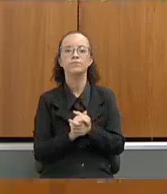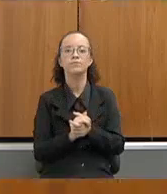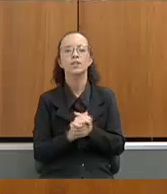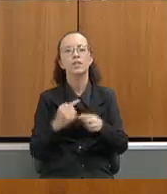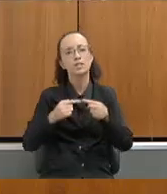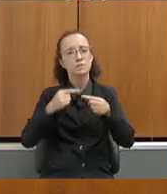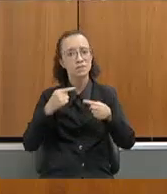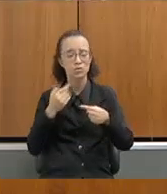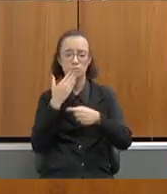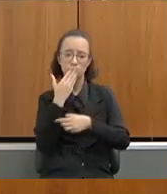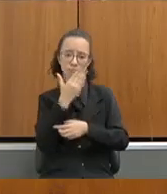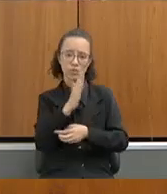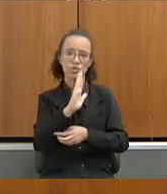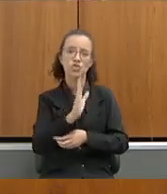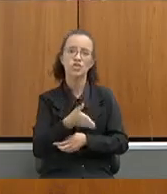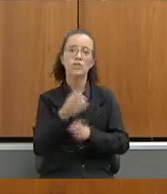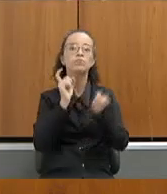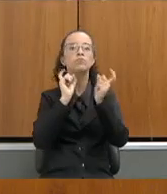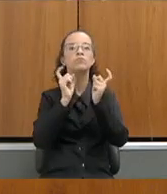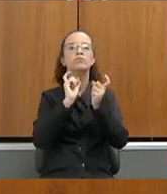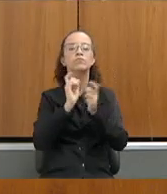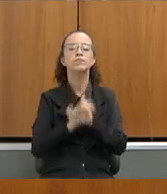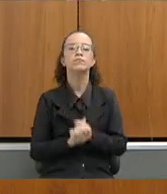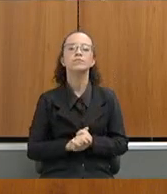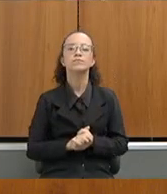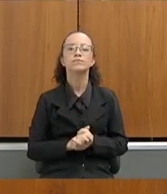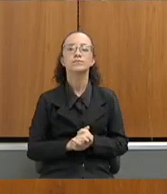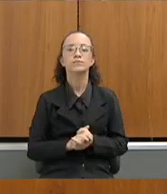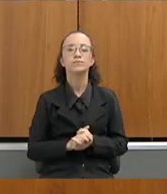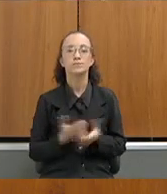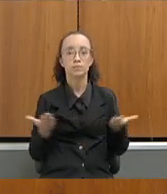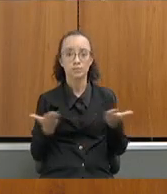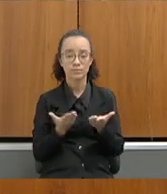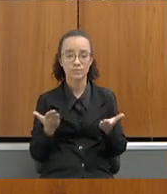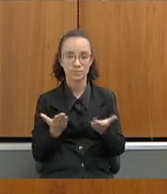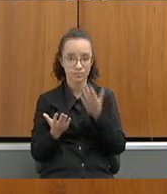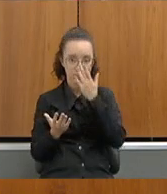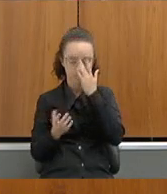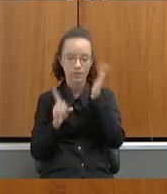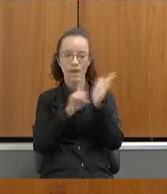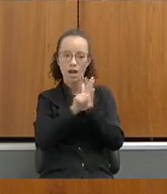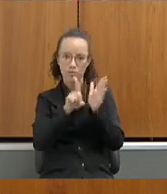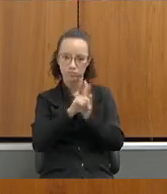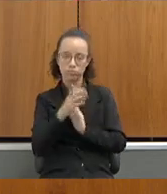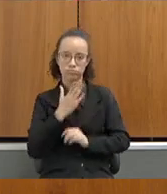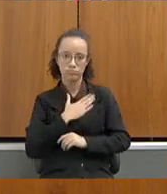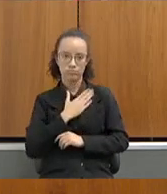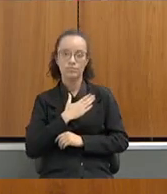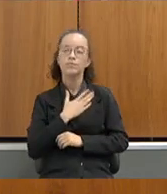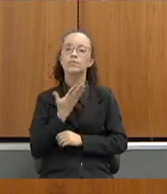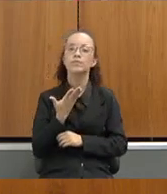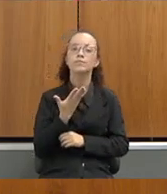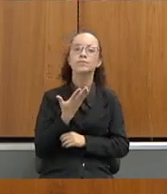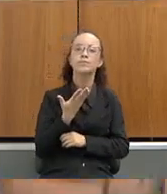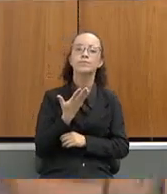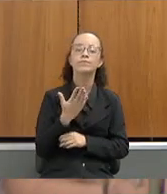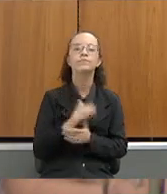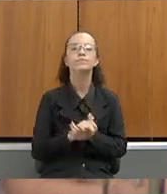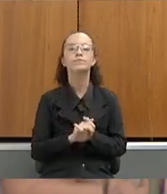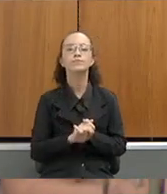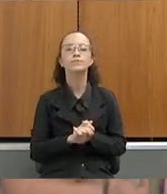tínhamos feito essa solicitação em audiência. Agora, as minhas próximas perguntas de respeito ao mãos dadas.